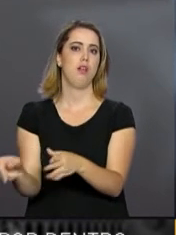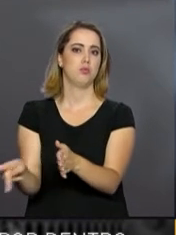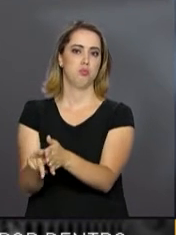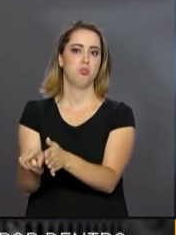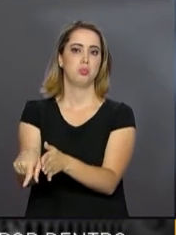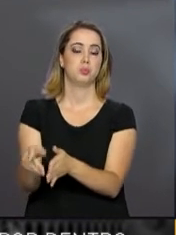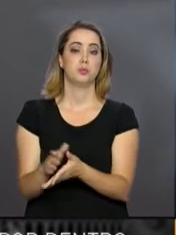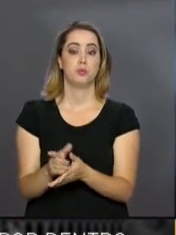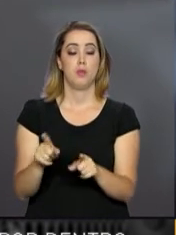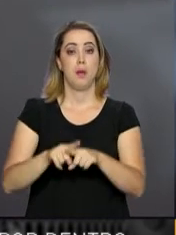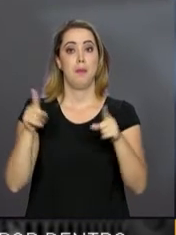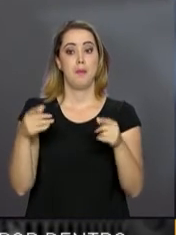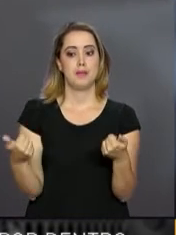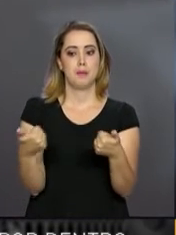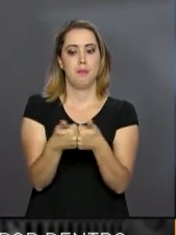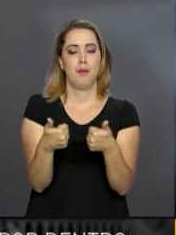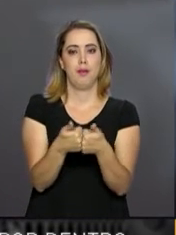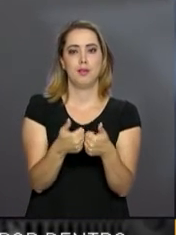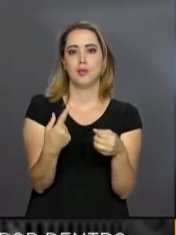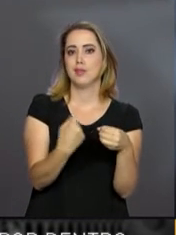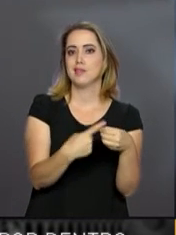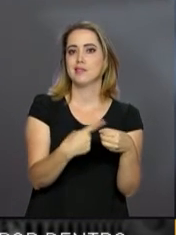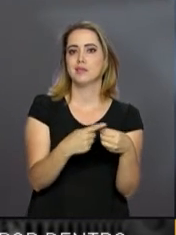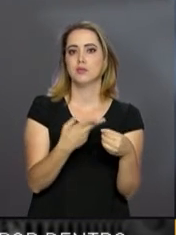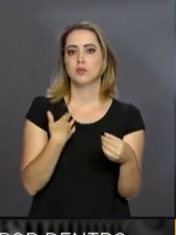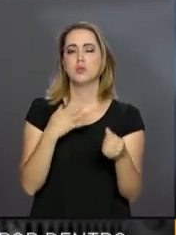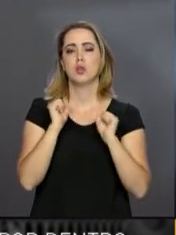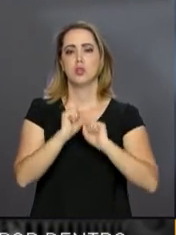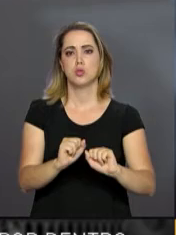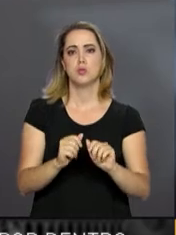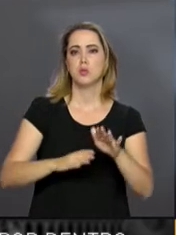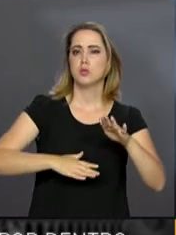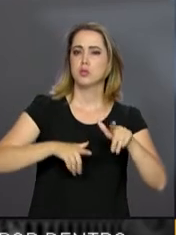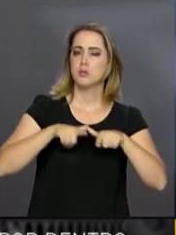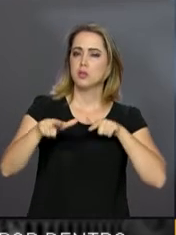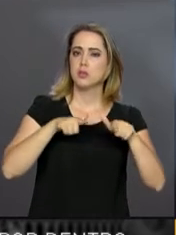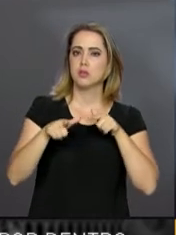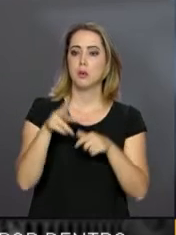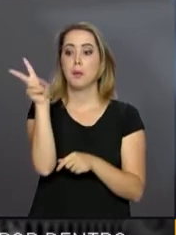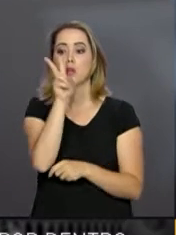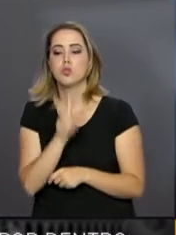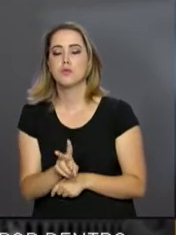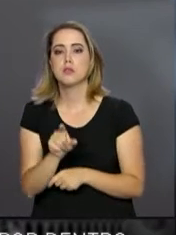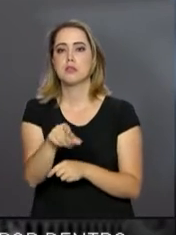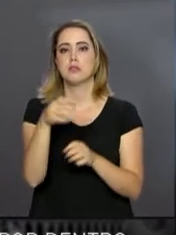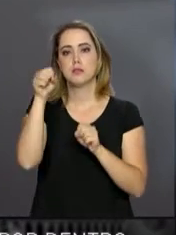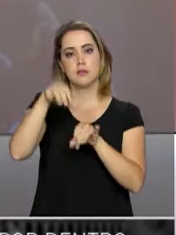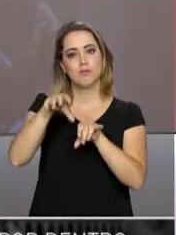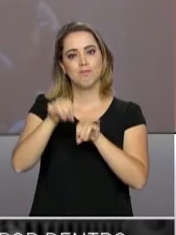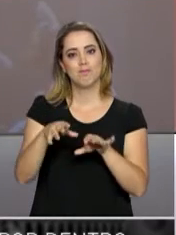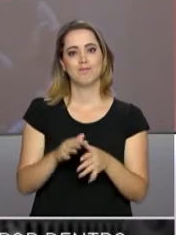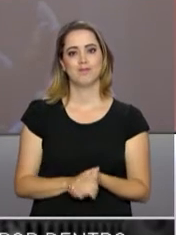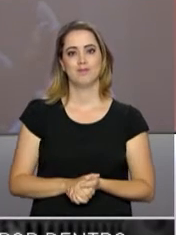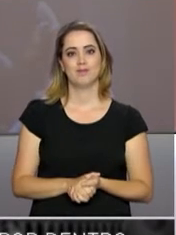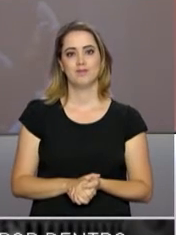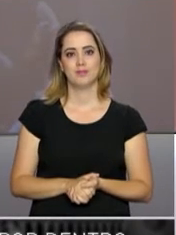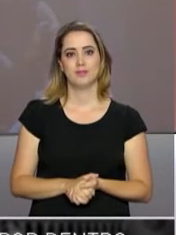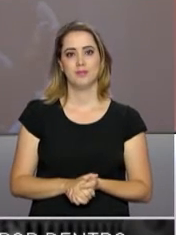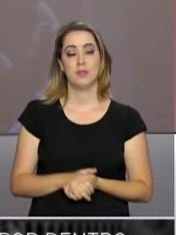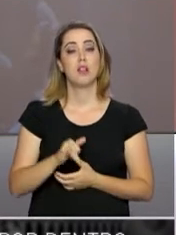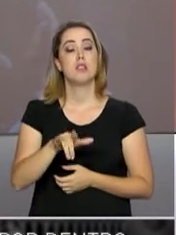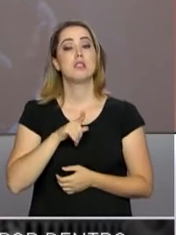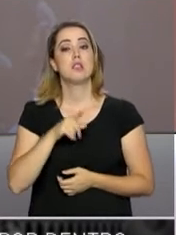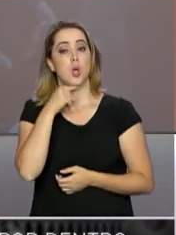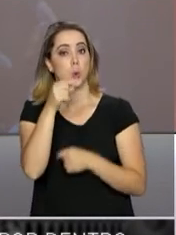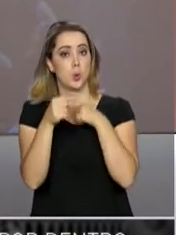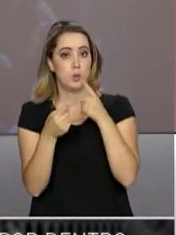município dá uma margem de ação muito maior para ações de fiscalização e educação. Se você tem